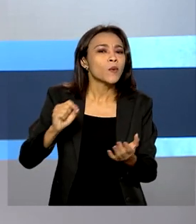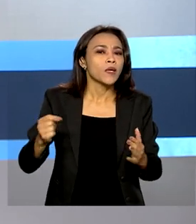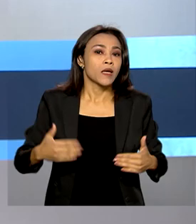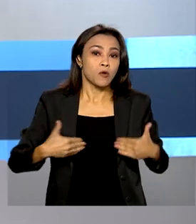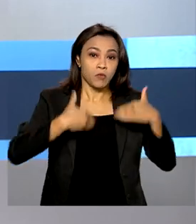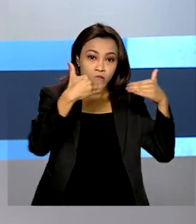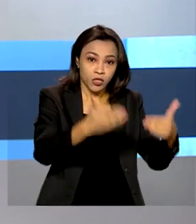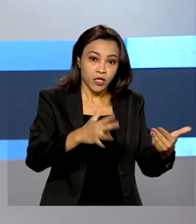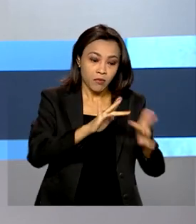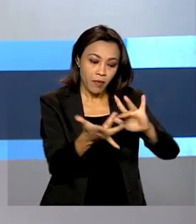Exteriores e da Economia.